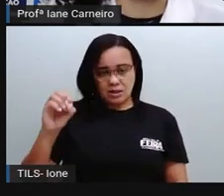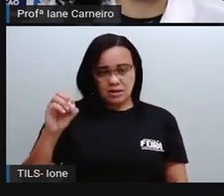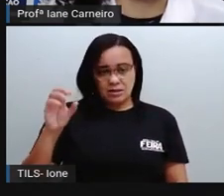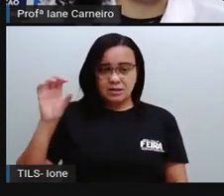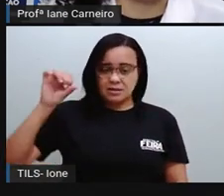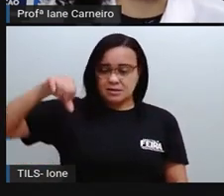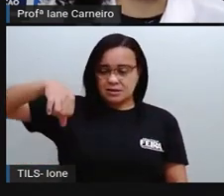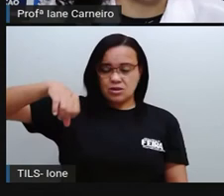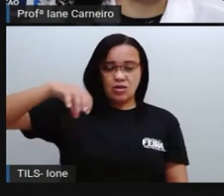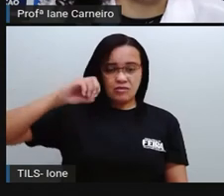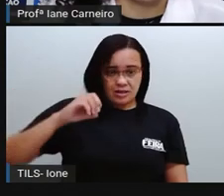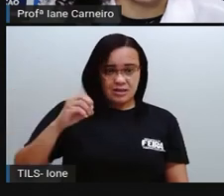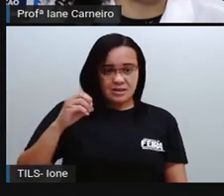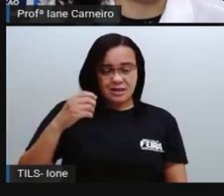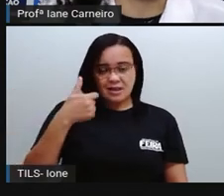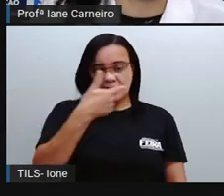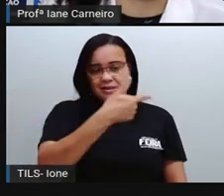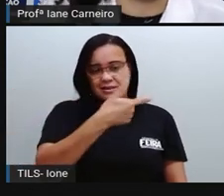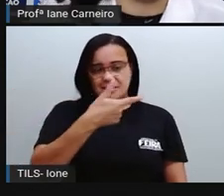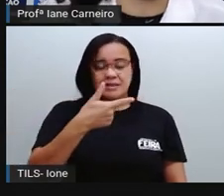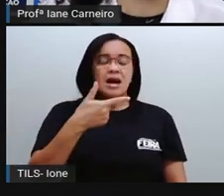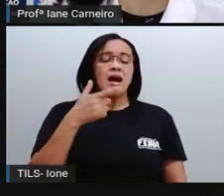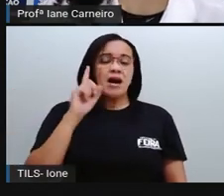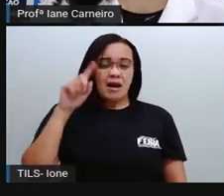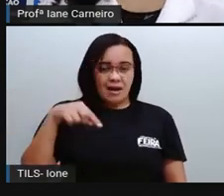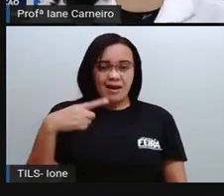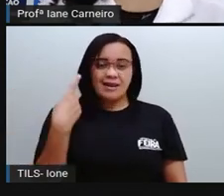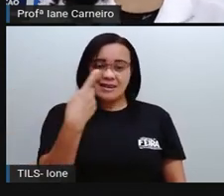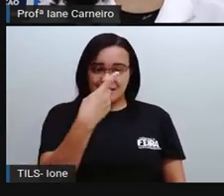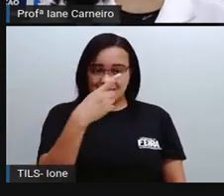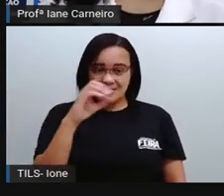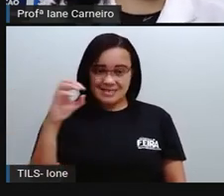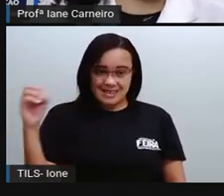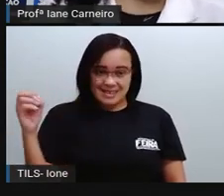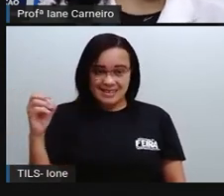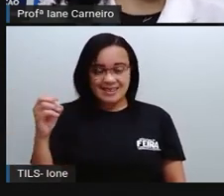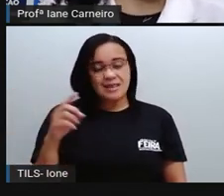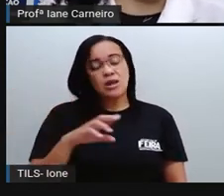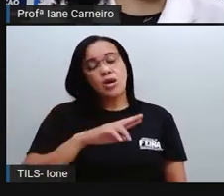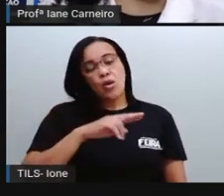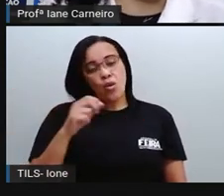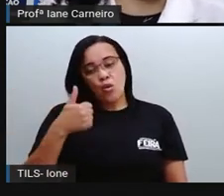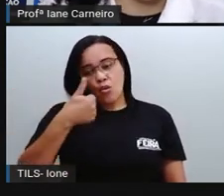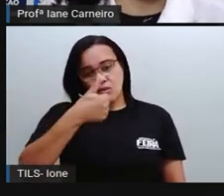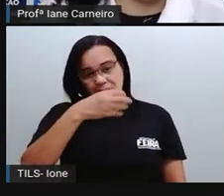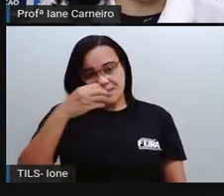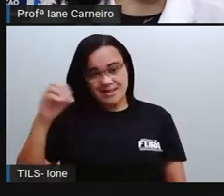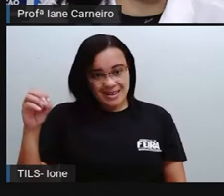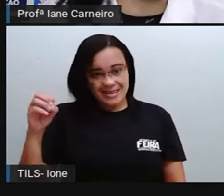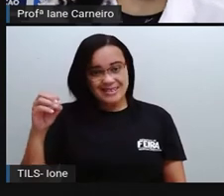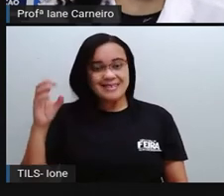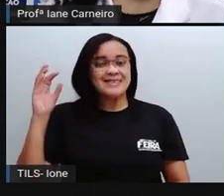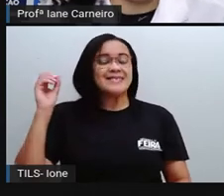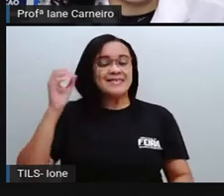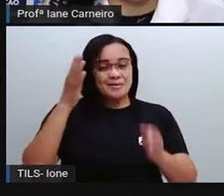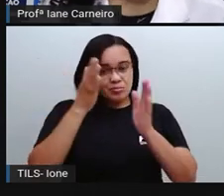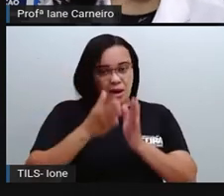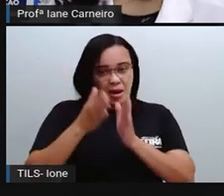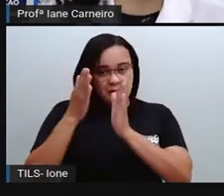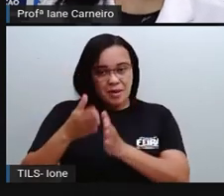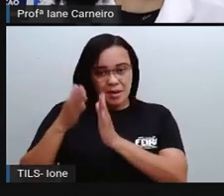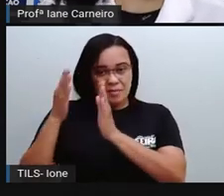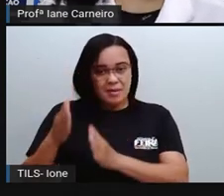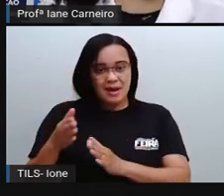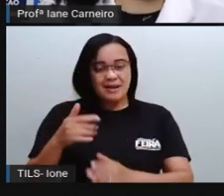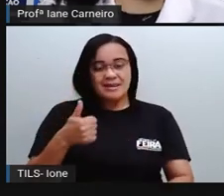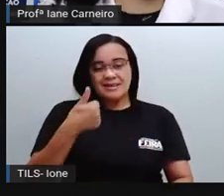80, 90, 100. Então se eu juntar 10, aqui, 10 barrinhas com 10, eu vou